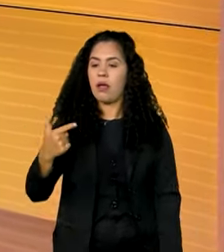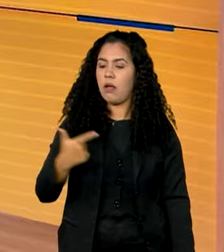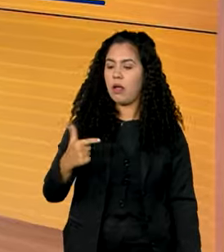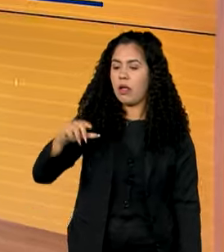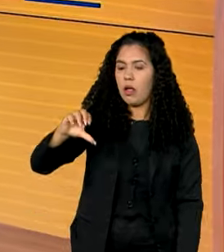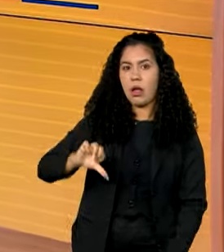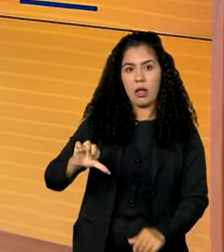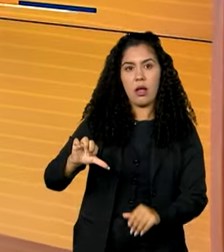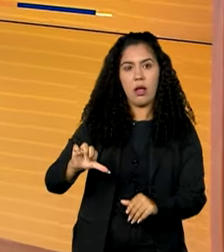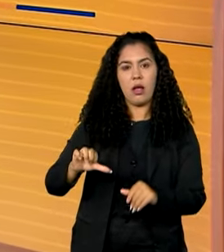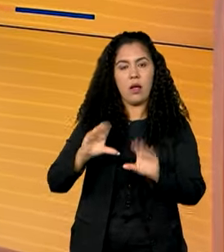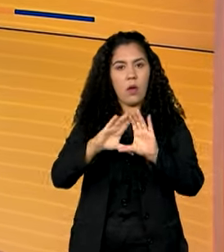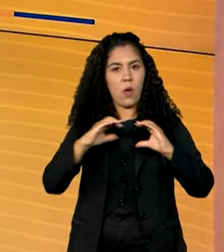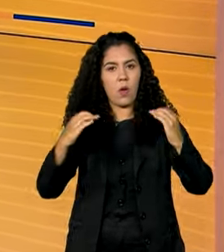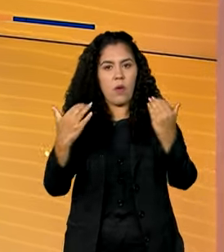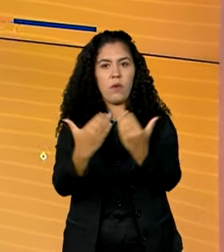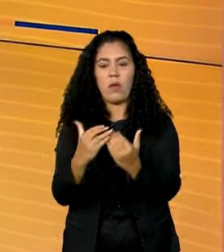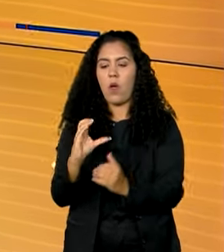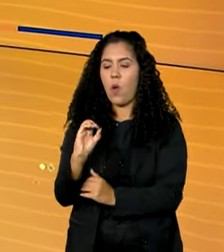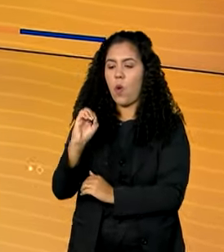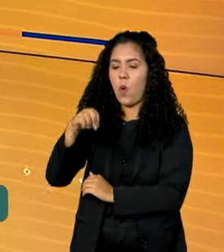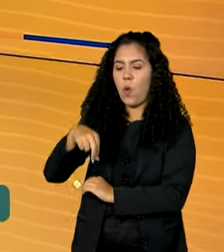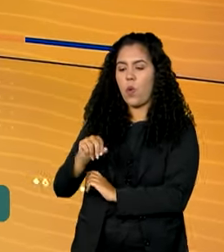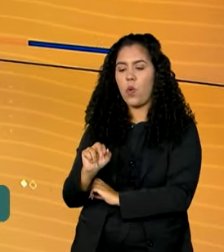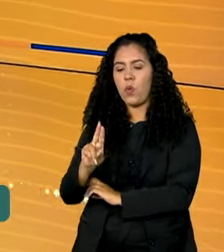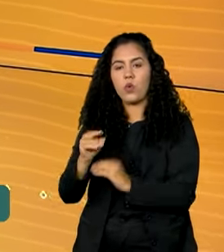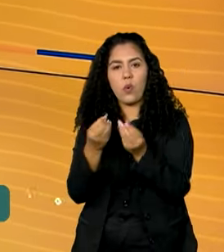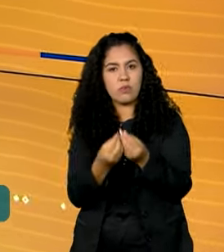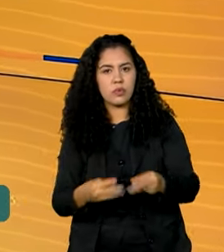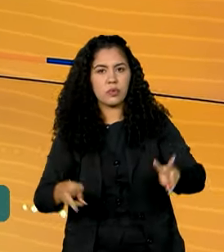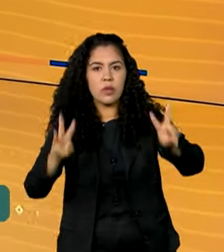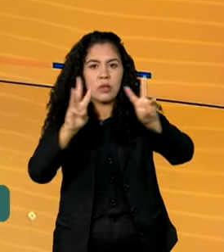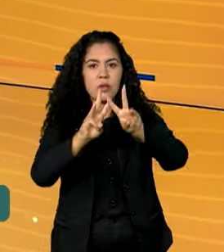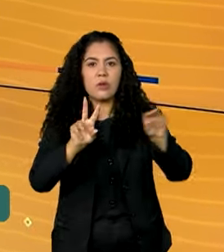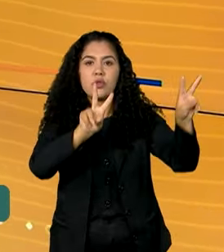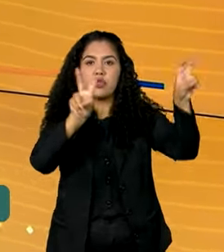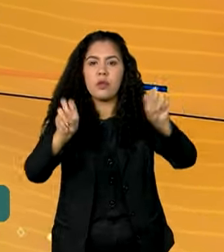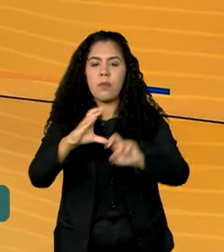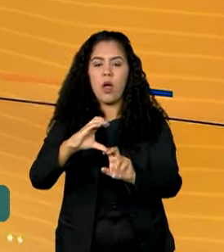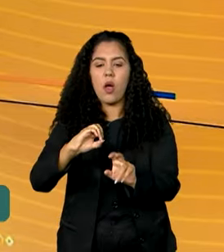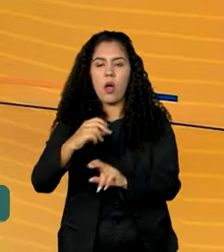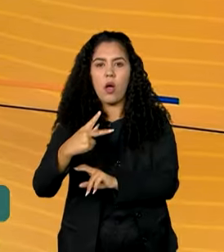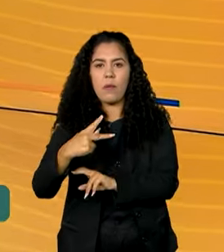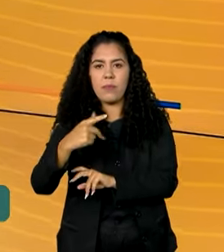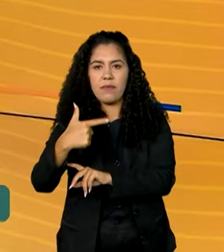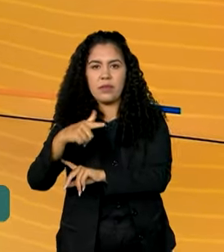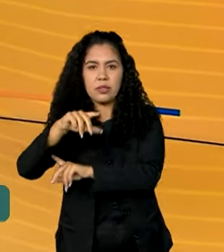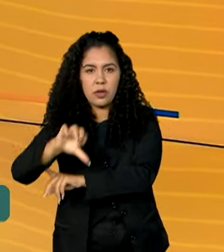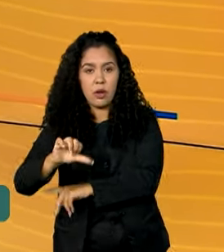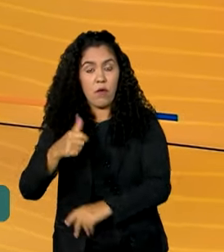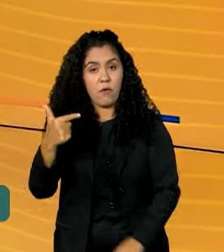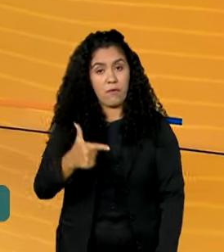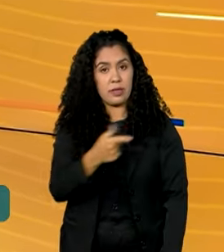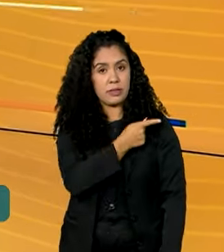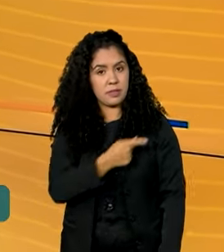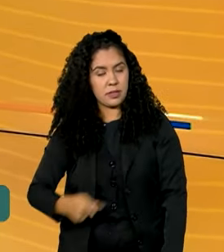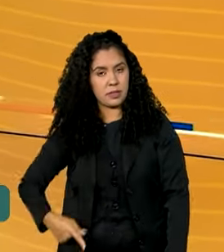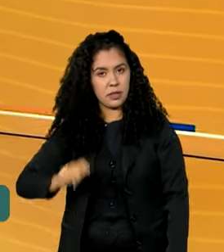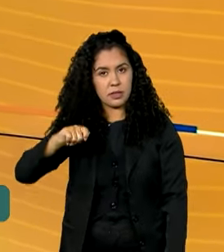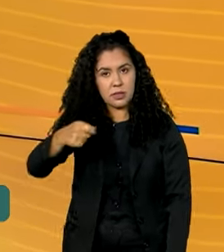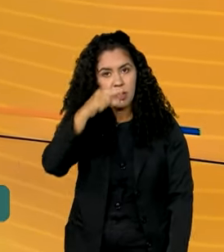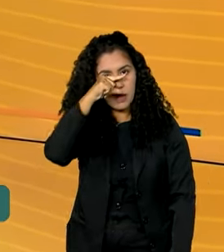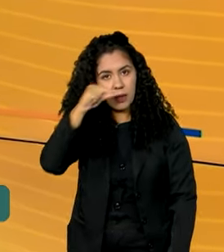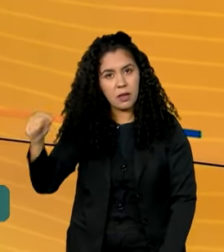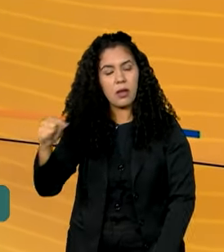Conferência da ONU sobre Mudanças Climáticas, a COP29. O vice-presidente Geraldo Alckmin representa o